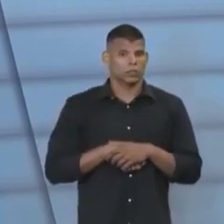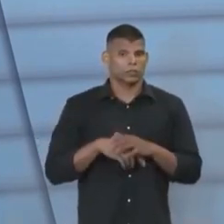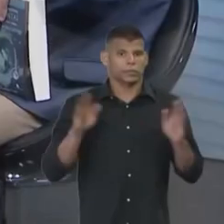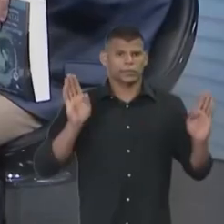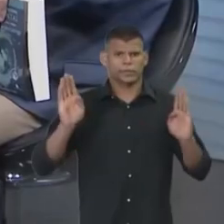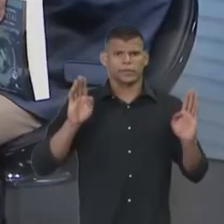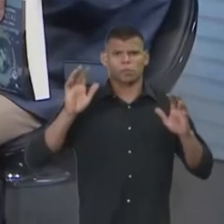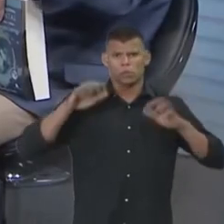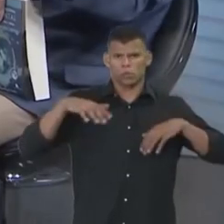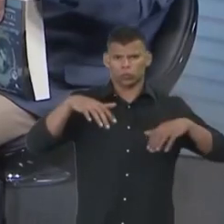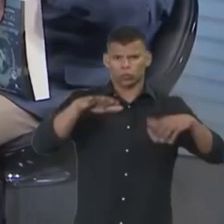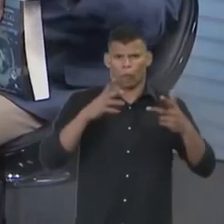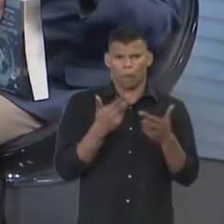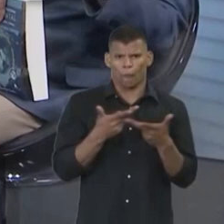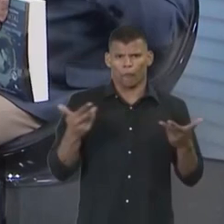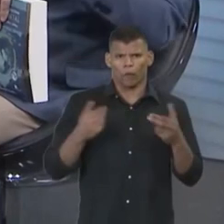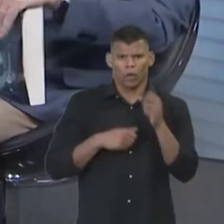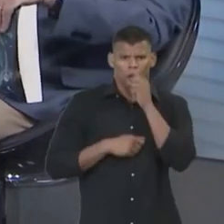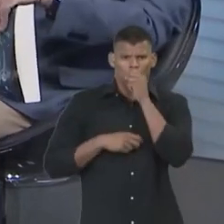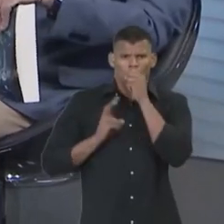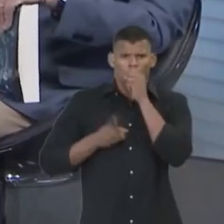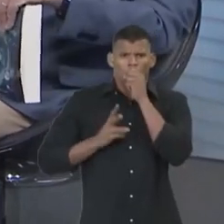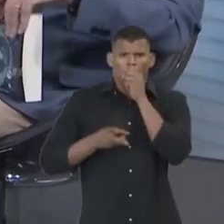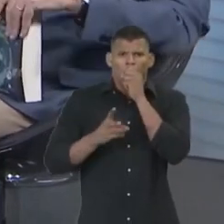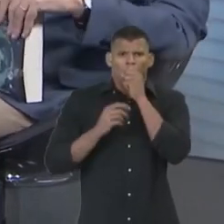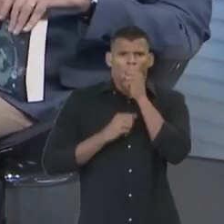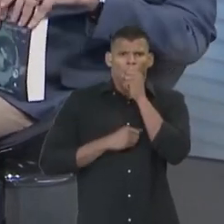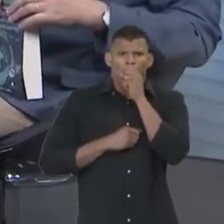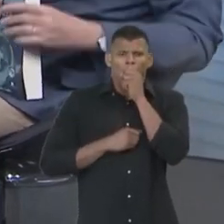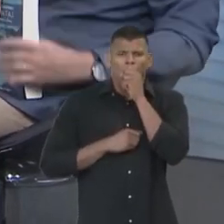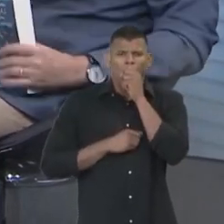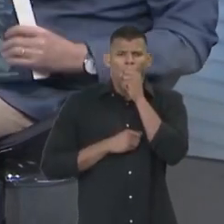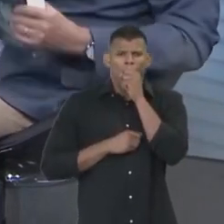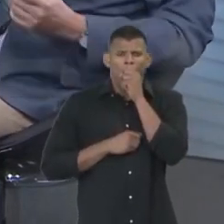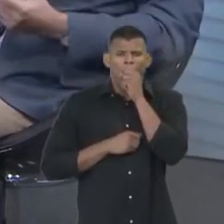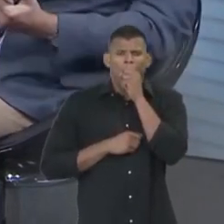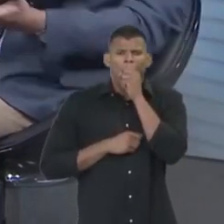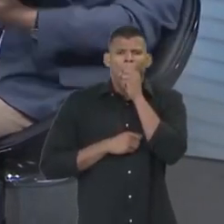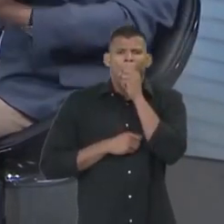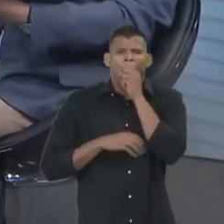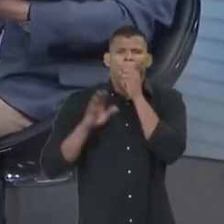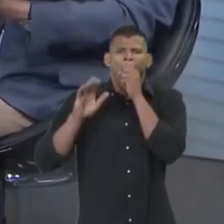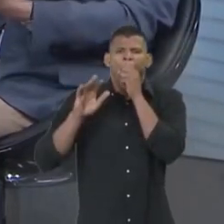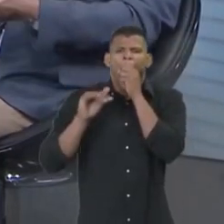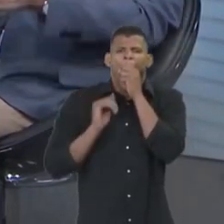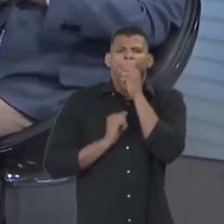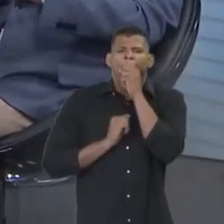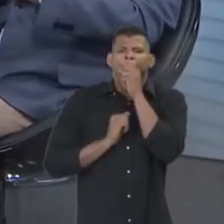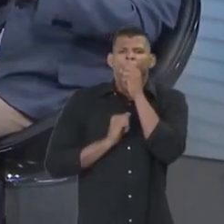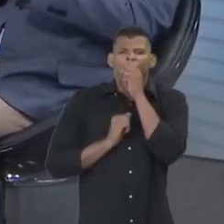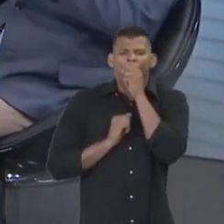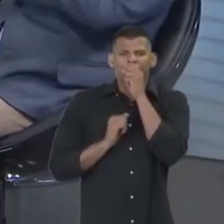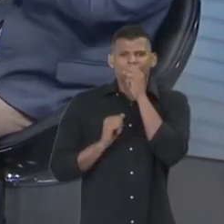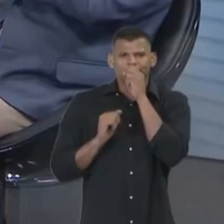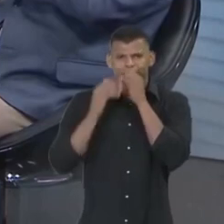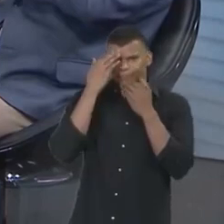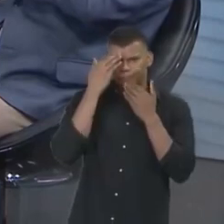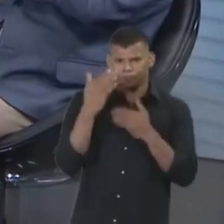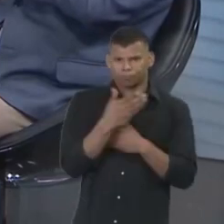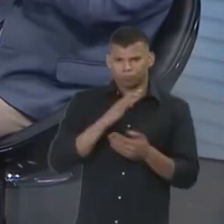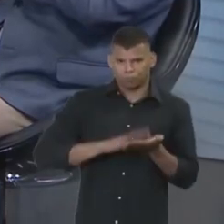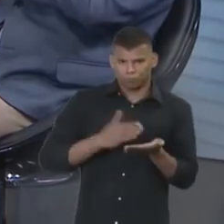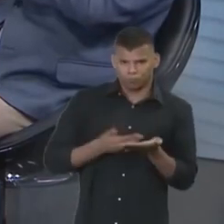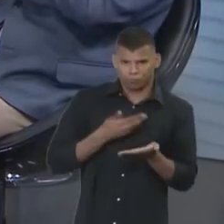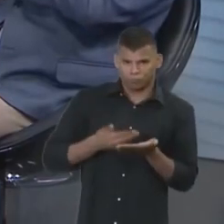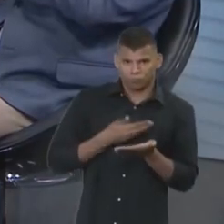chuvas, etc. Sempre foi assim. Nunca mudou. Doutora Bray. Obrigado. Esse livro...